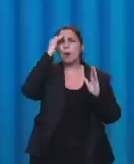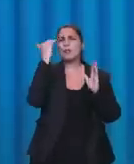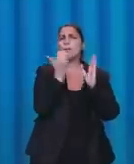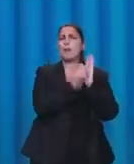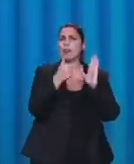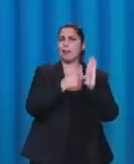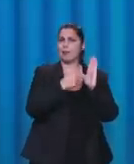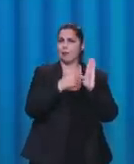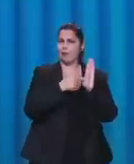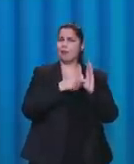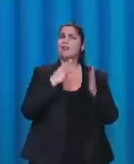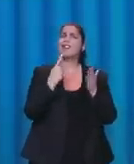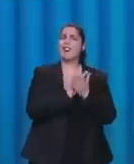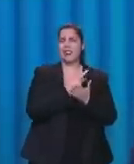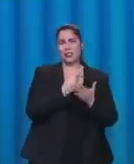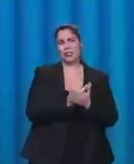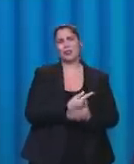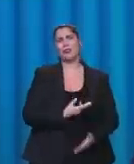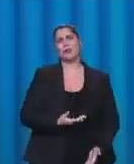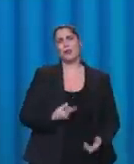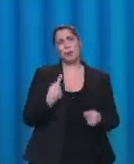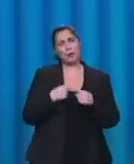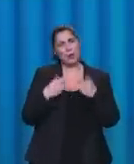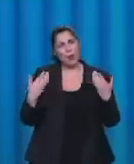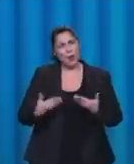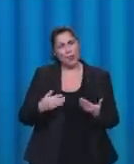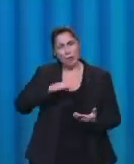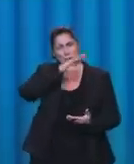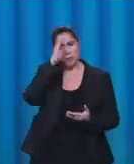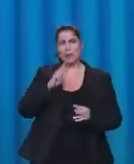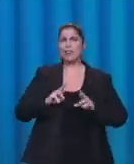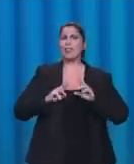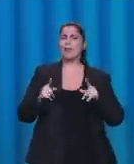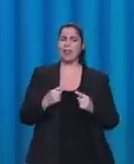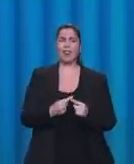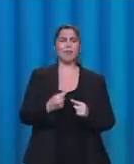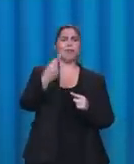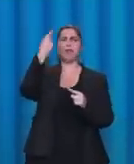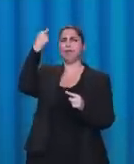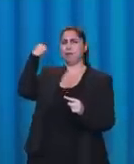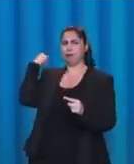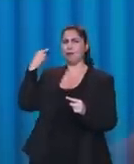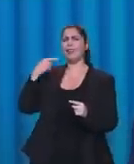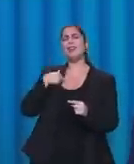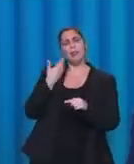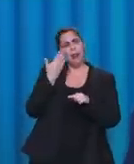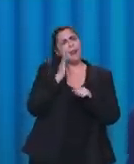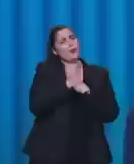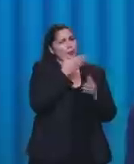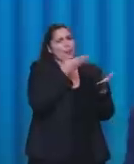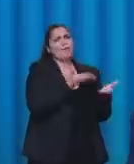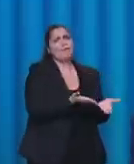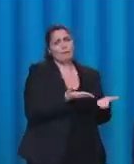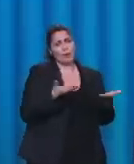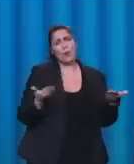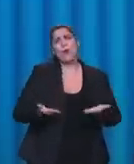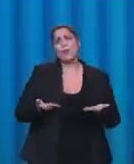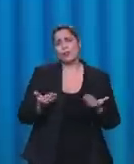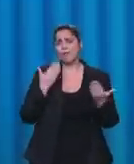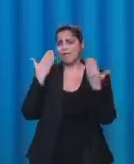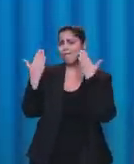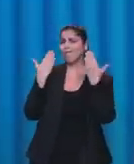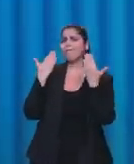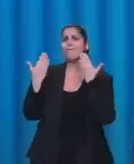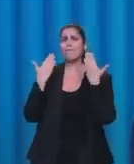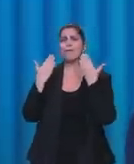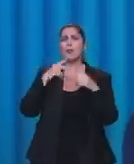erro, porque a situação do Brasil hoje é completamente diferente do tempo que o senhor estava lá e eu lhe ajudei. Hoje, o cenário internacional é extremamente hostil,